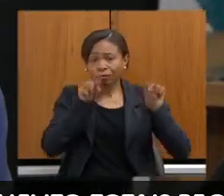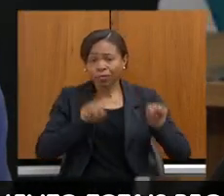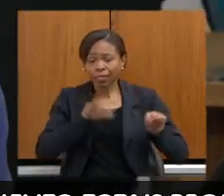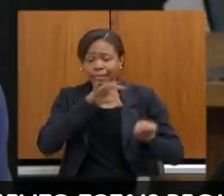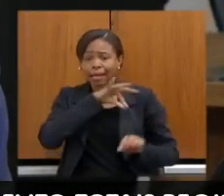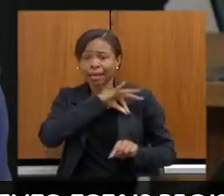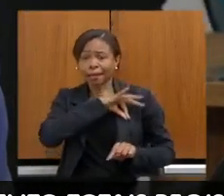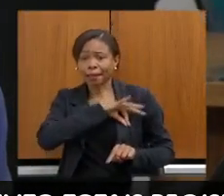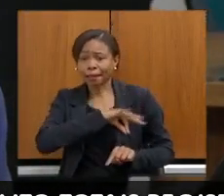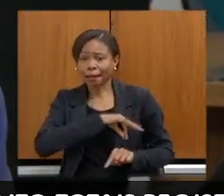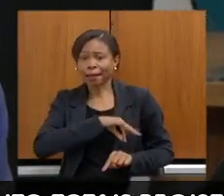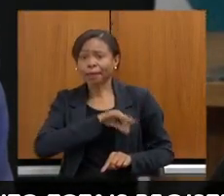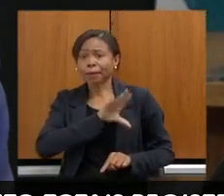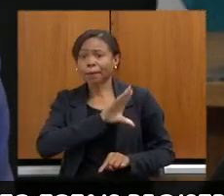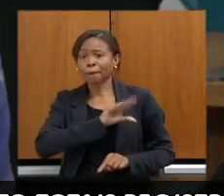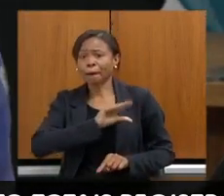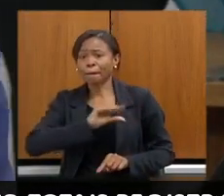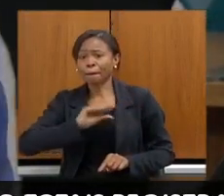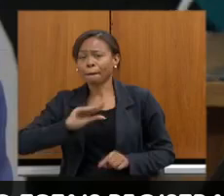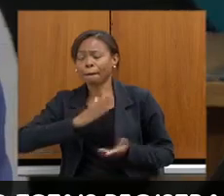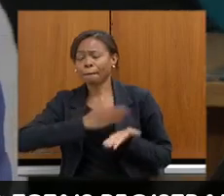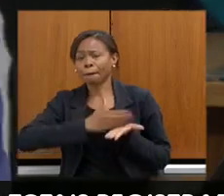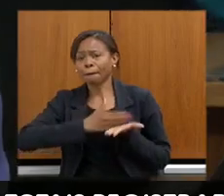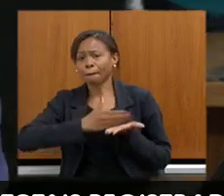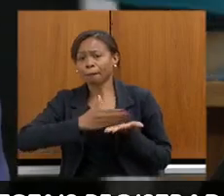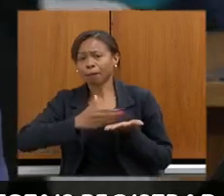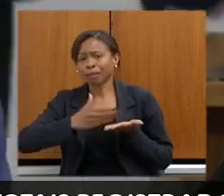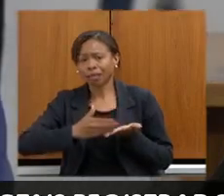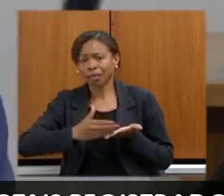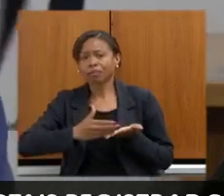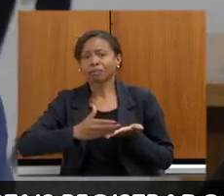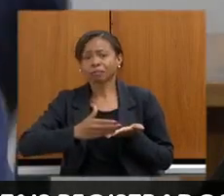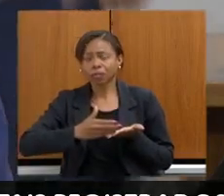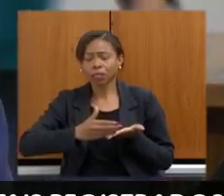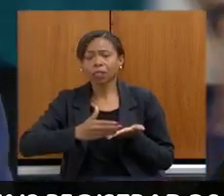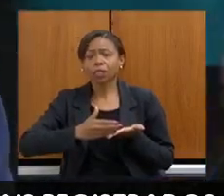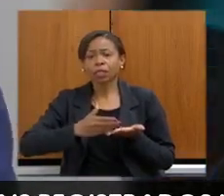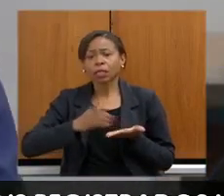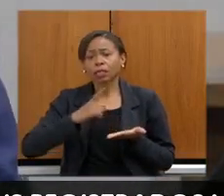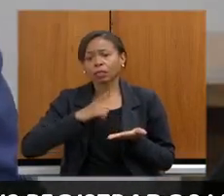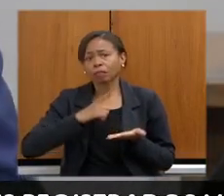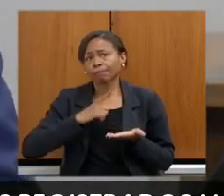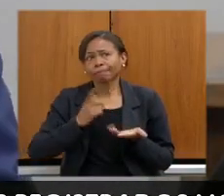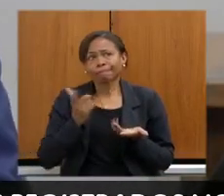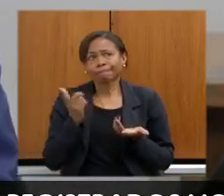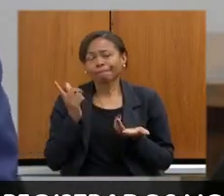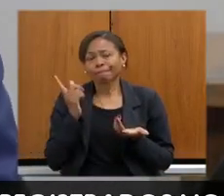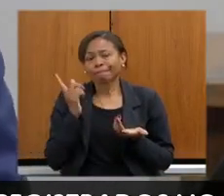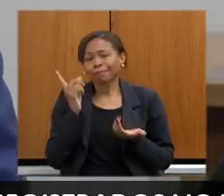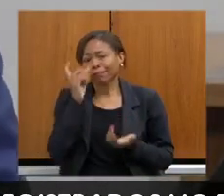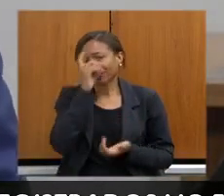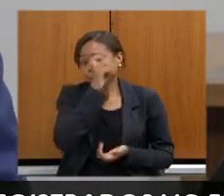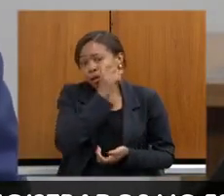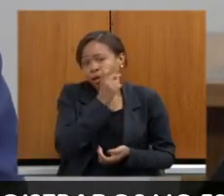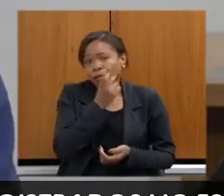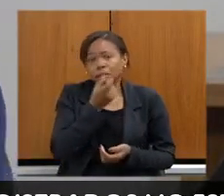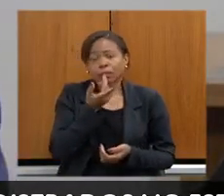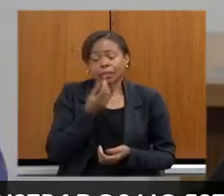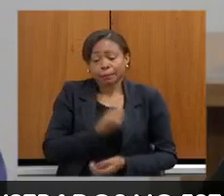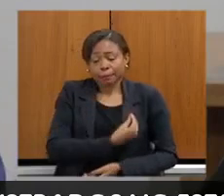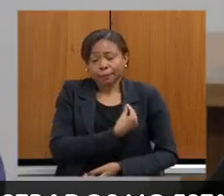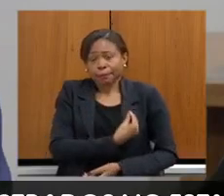parcelados, tendo que comprometer a sua estrutura e o seu dia a dia